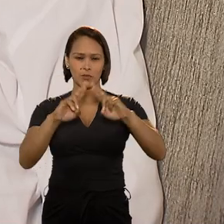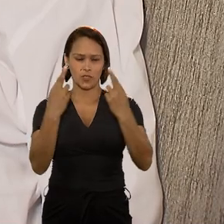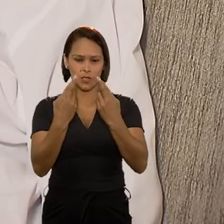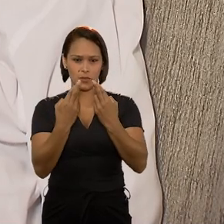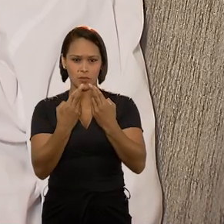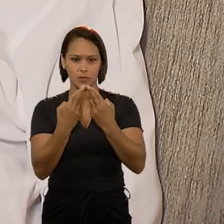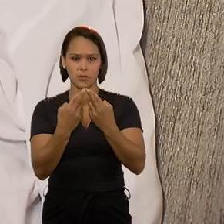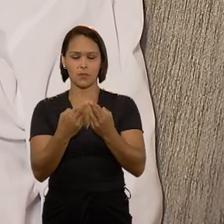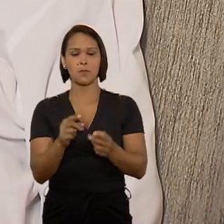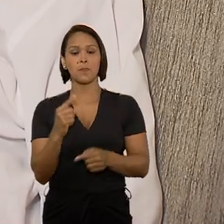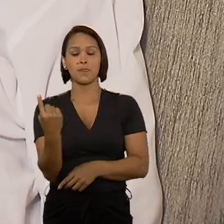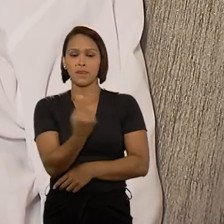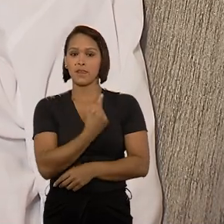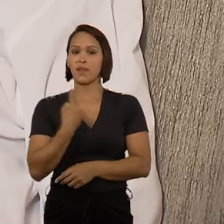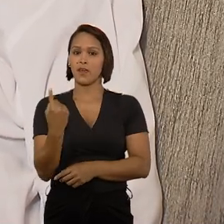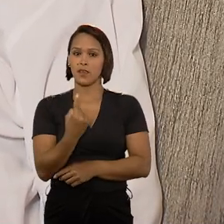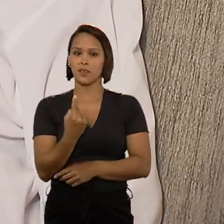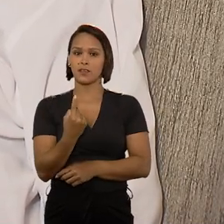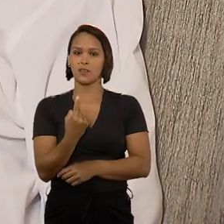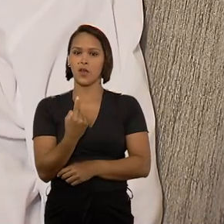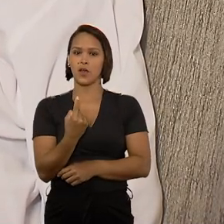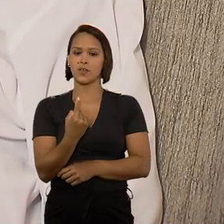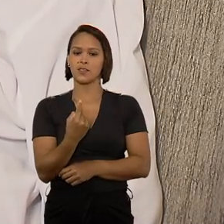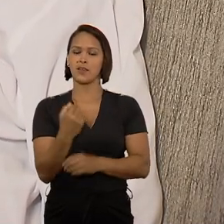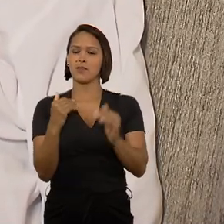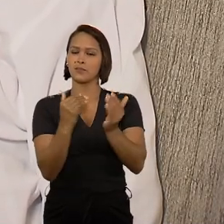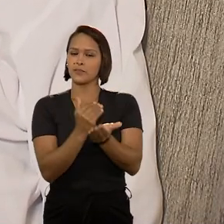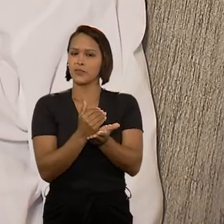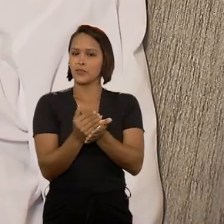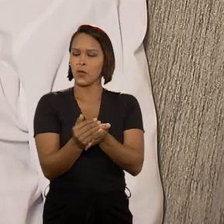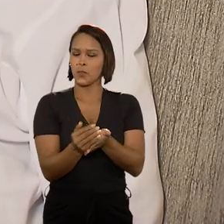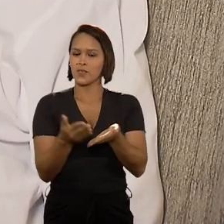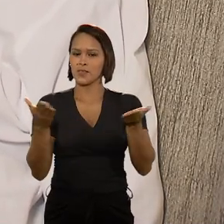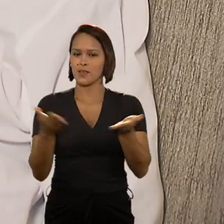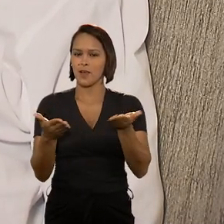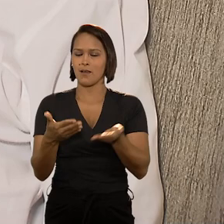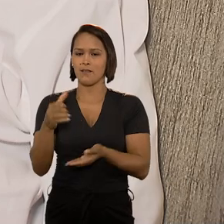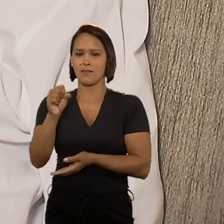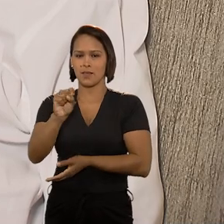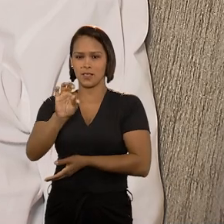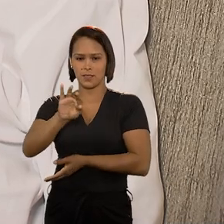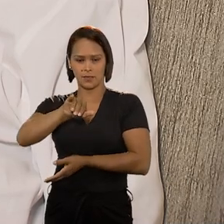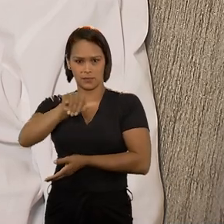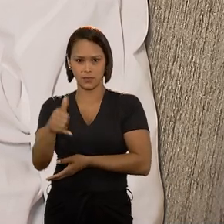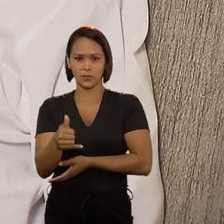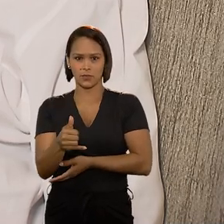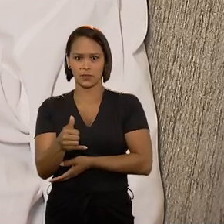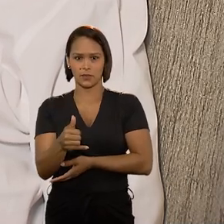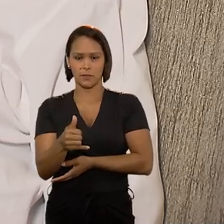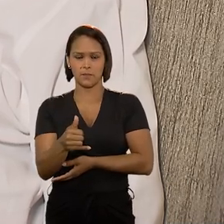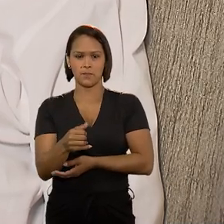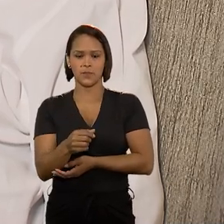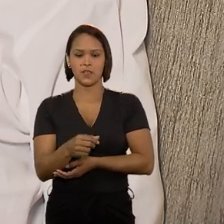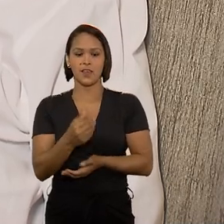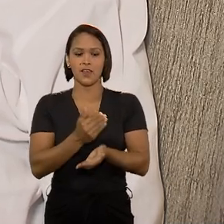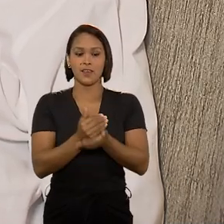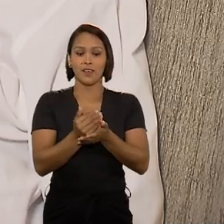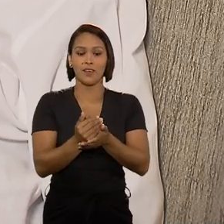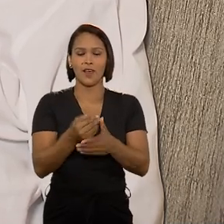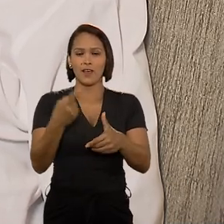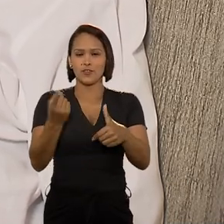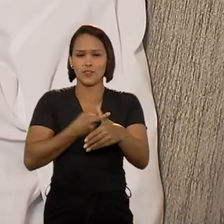e que nós constituiríamos o Superior Tribunal de Justiça,